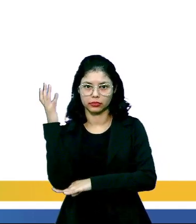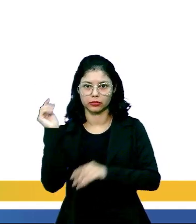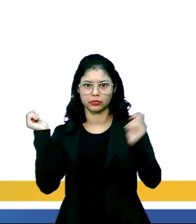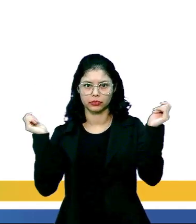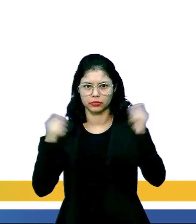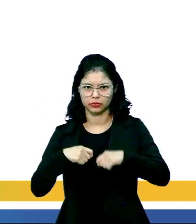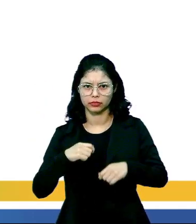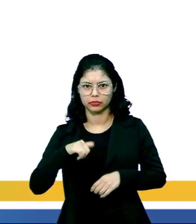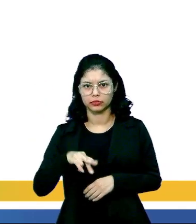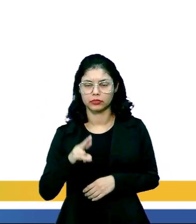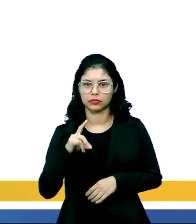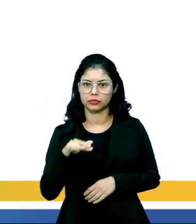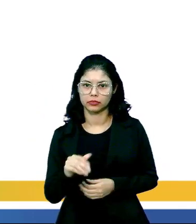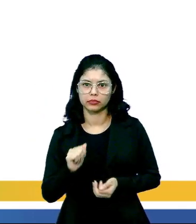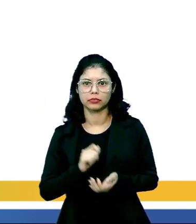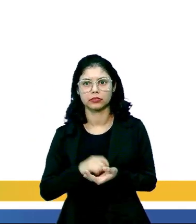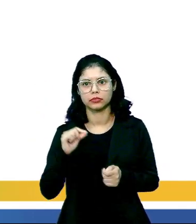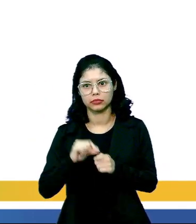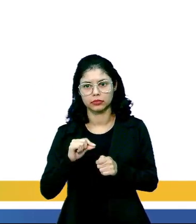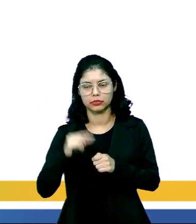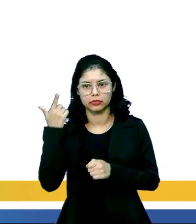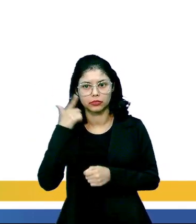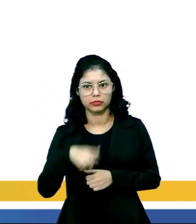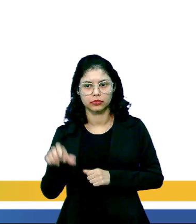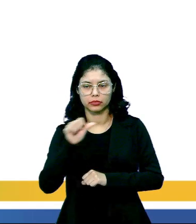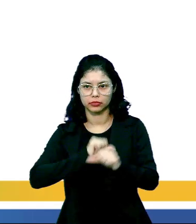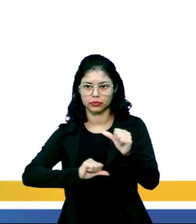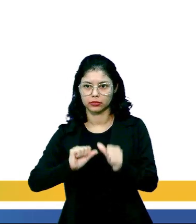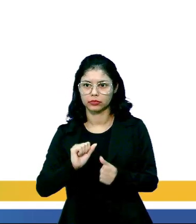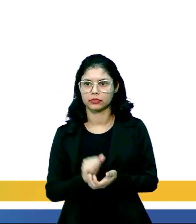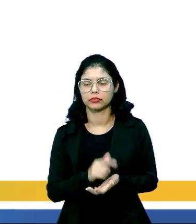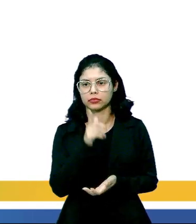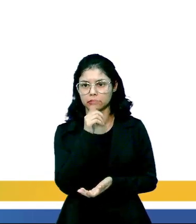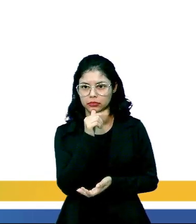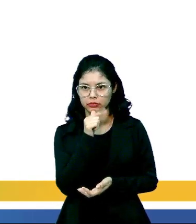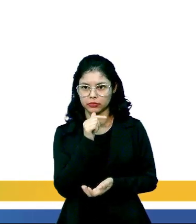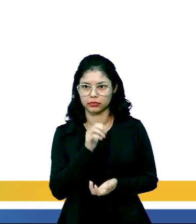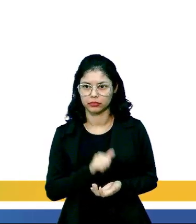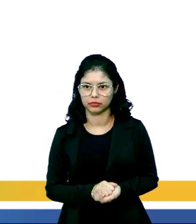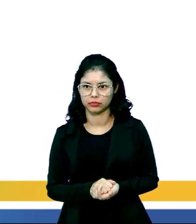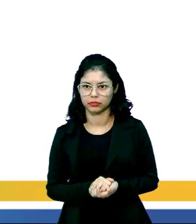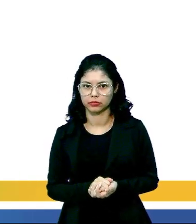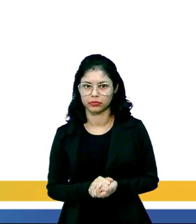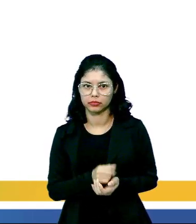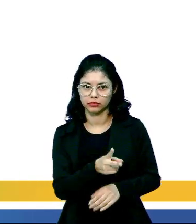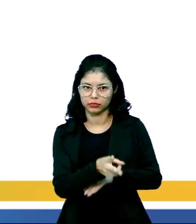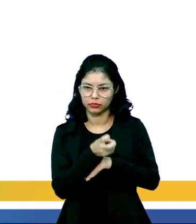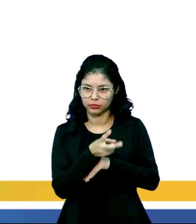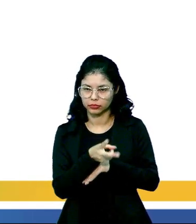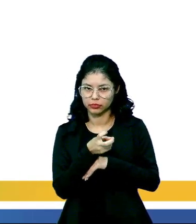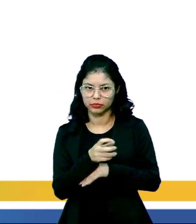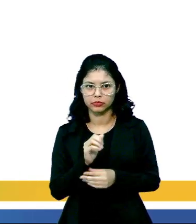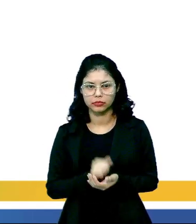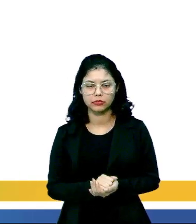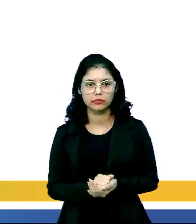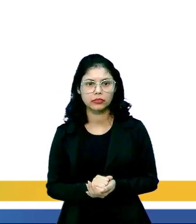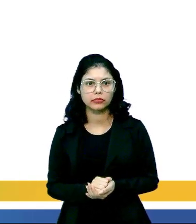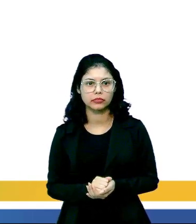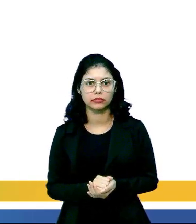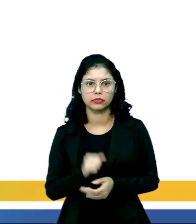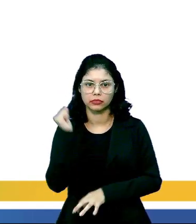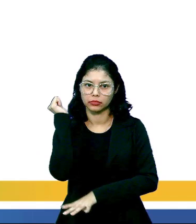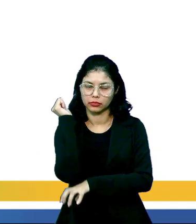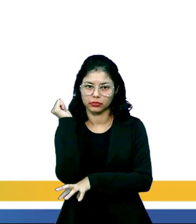As plantas possuem mecanismos elaborados para conseguir transportar a água absorvida pela